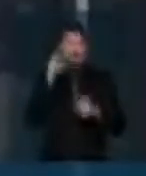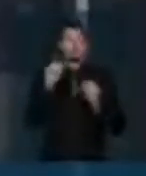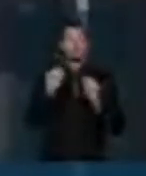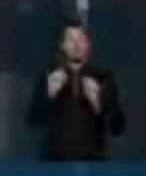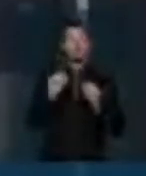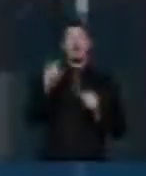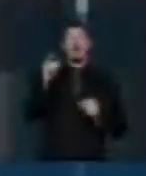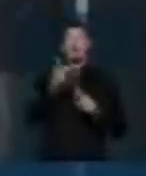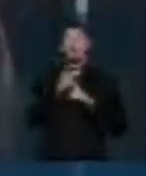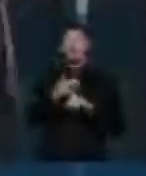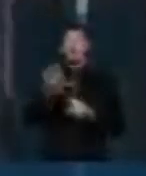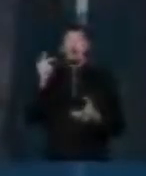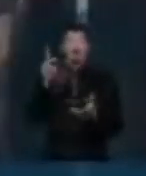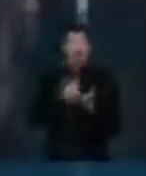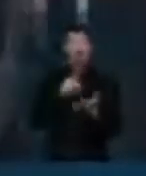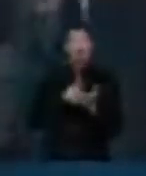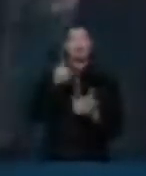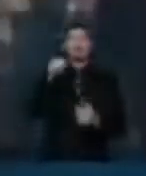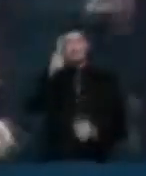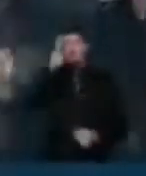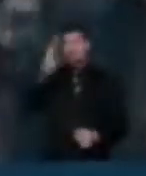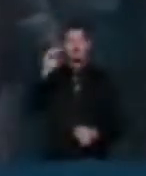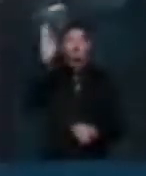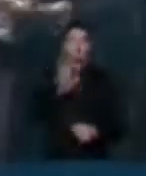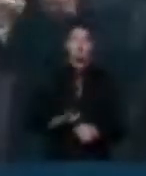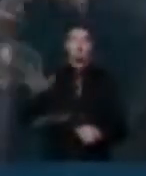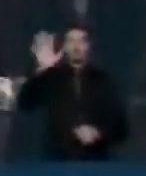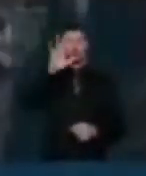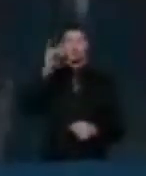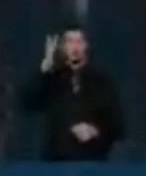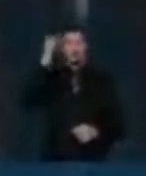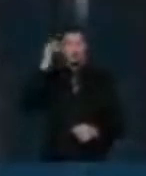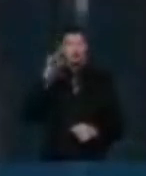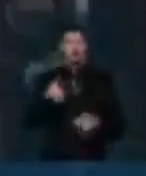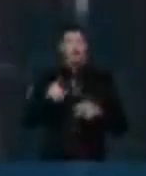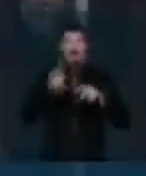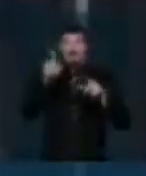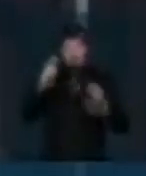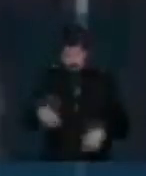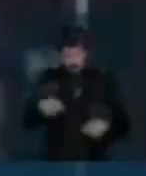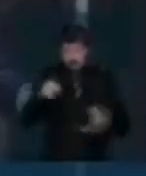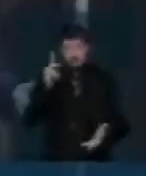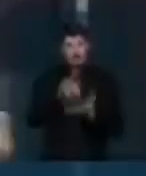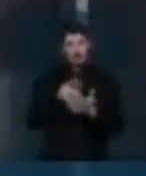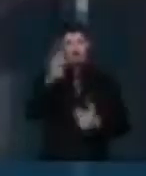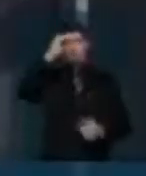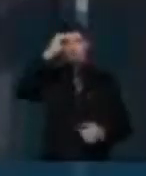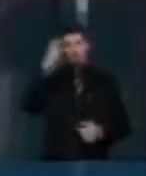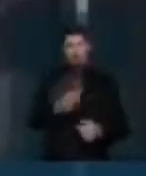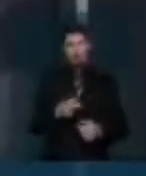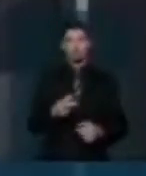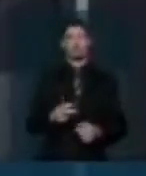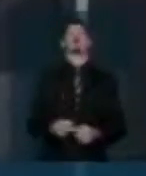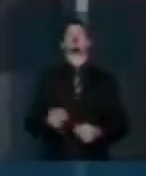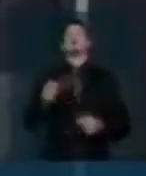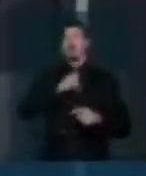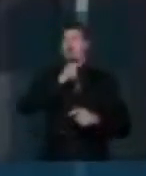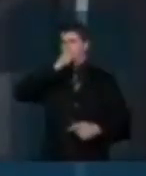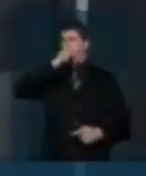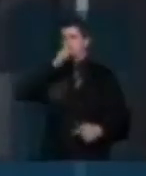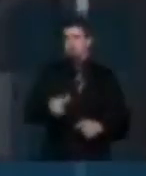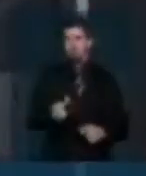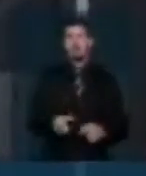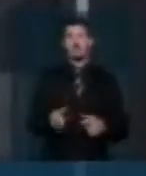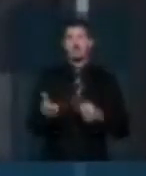verdade é a ordem do dia no Brasil de hoje e do amanhã. É preciso cultura para cuspir nessa